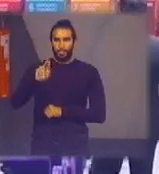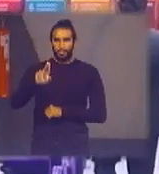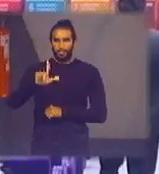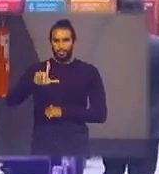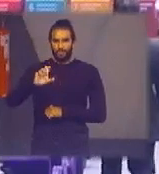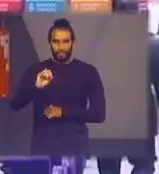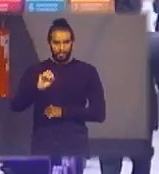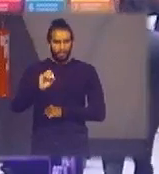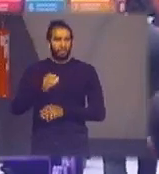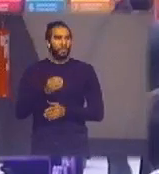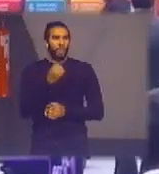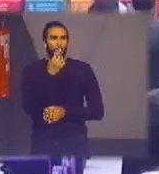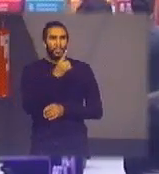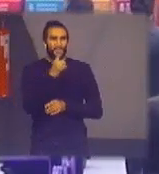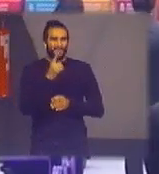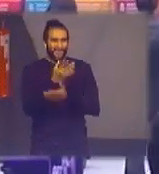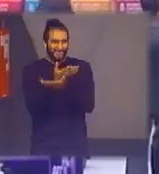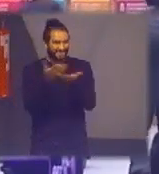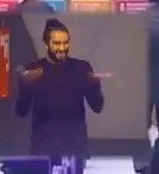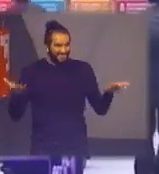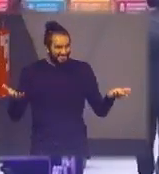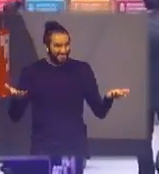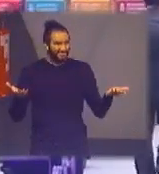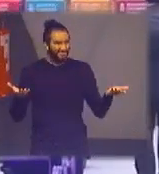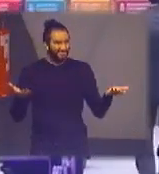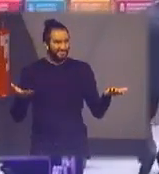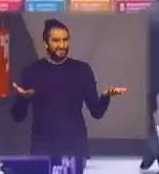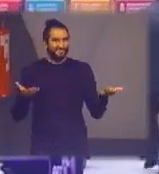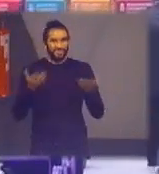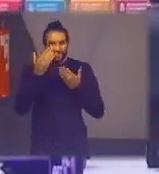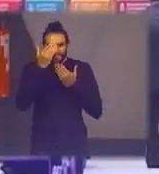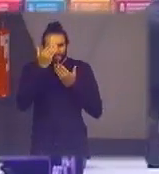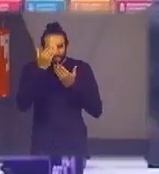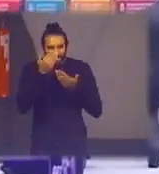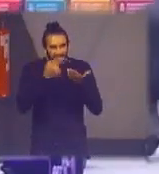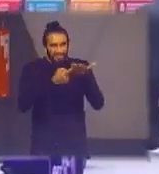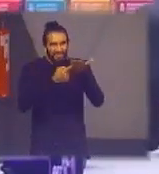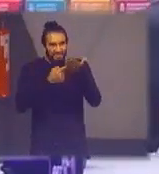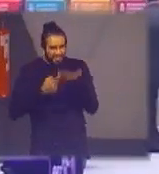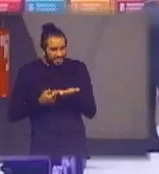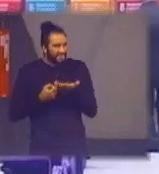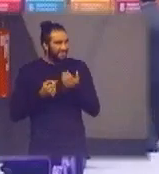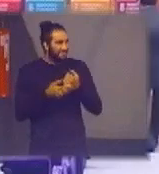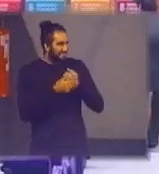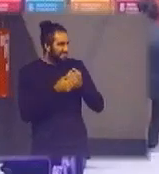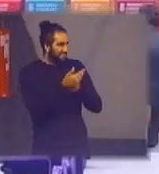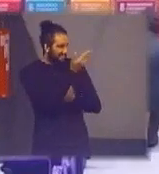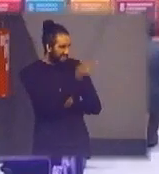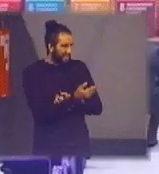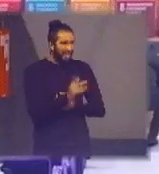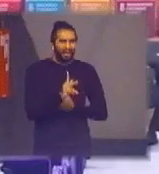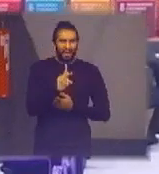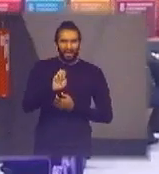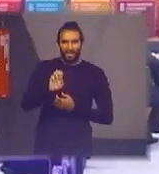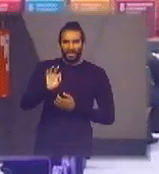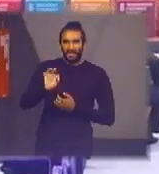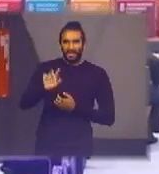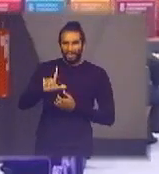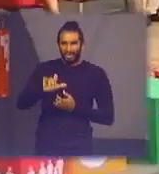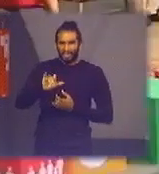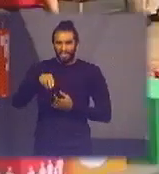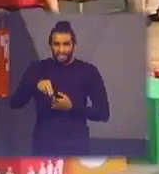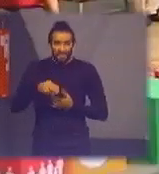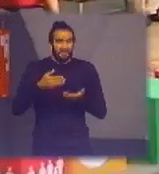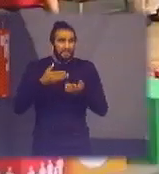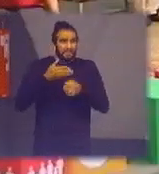bom dia a todos e a todas agradeço muito o convite carinhoso sempre aqui da Ketlin para poder fazer parte desse